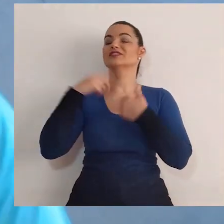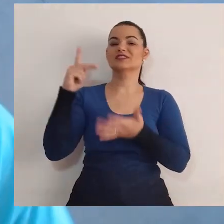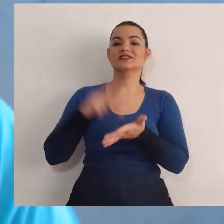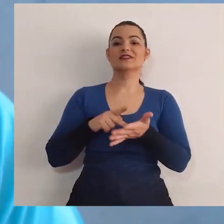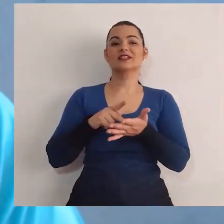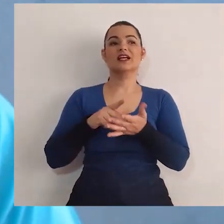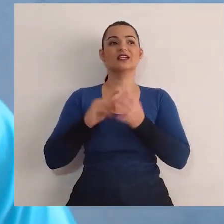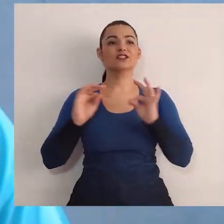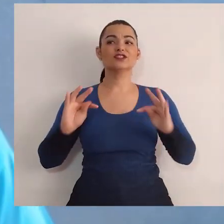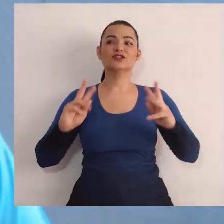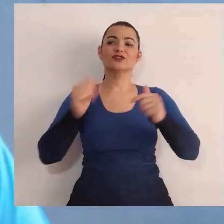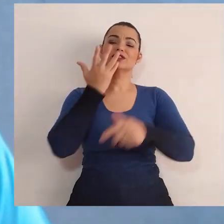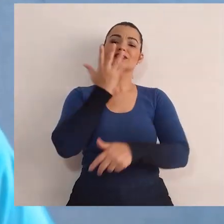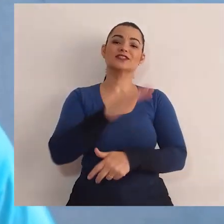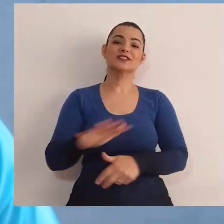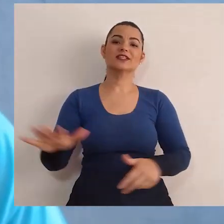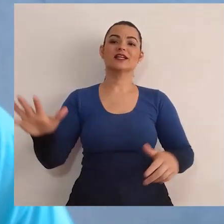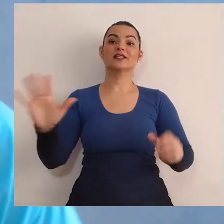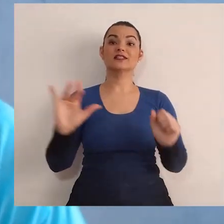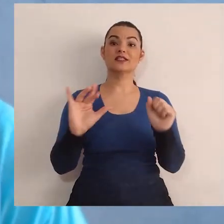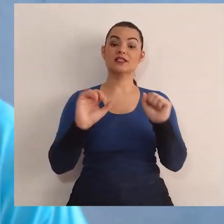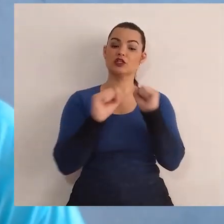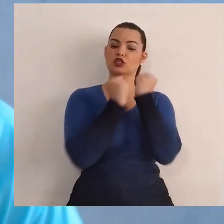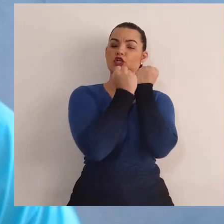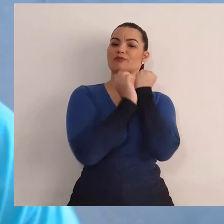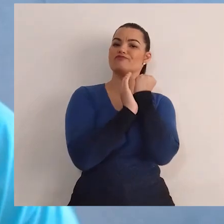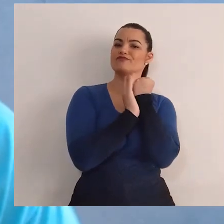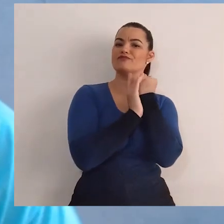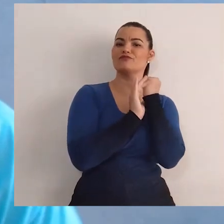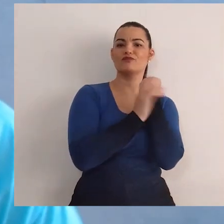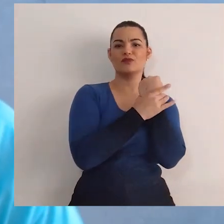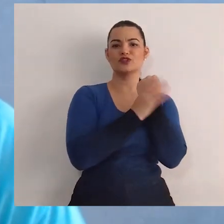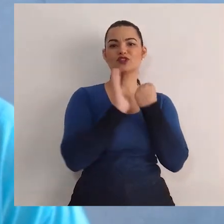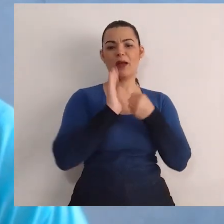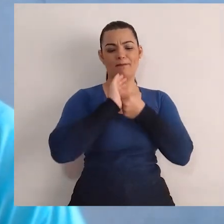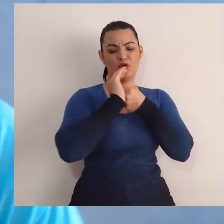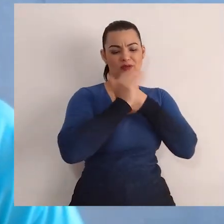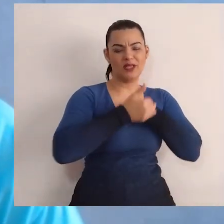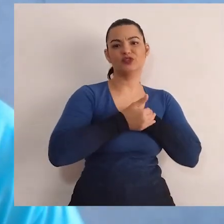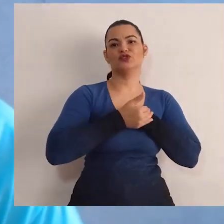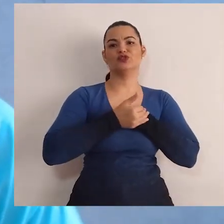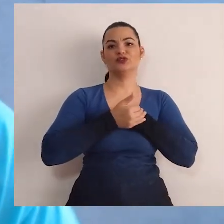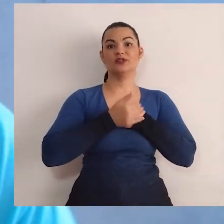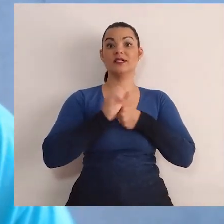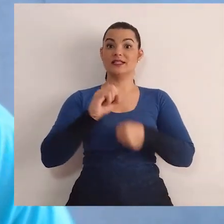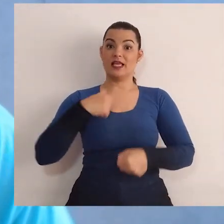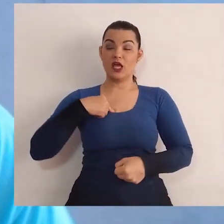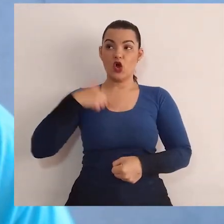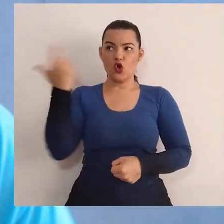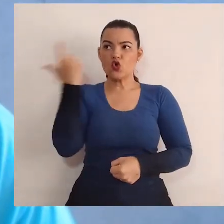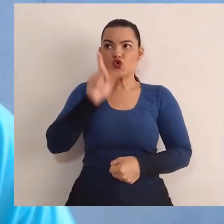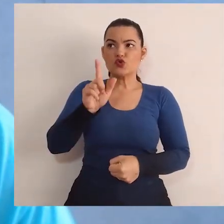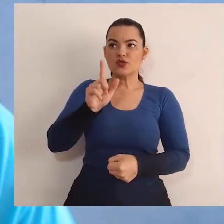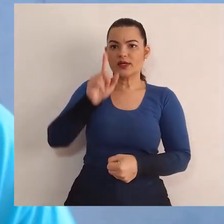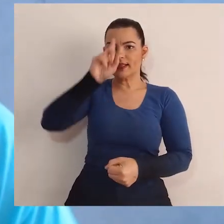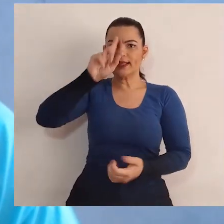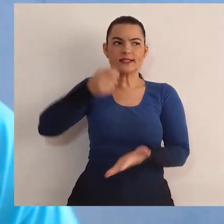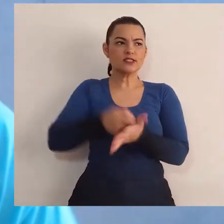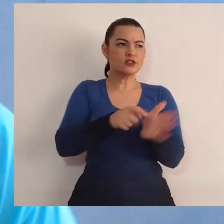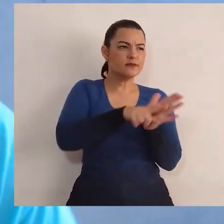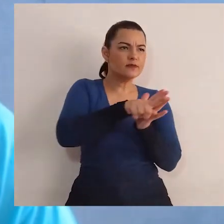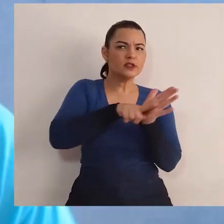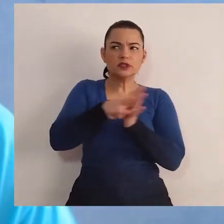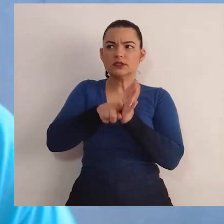desejo nesse momento é ver todas as crianças vacinadas e se eu tivesse esse poder de decisão,